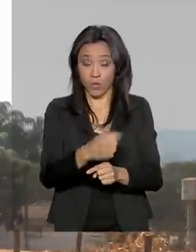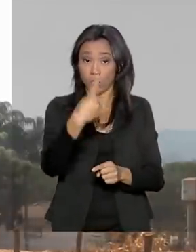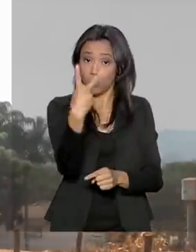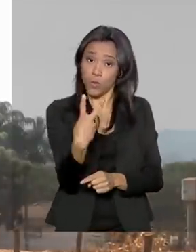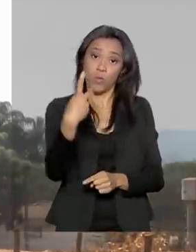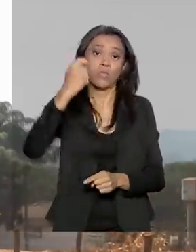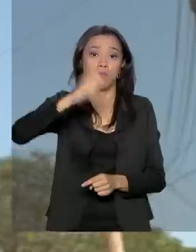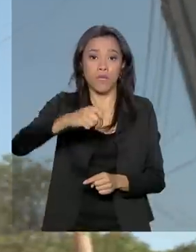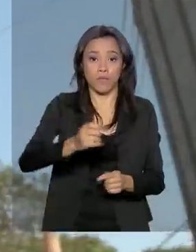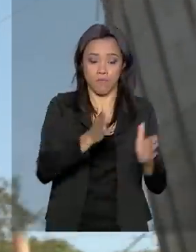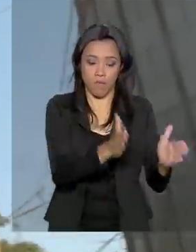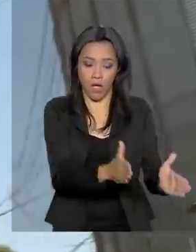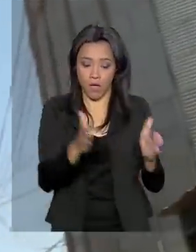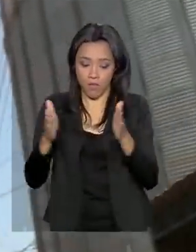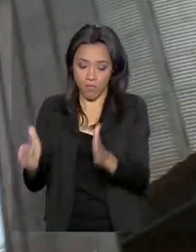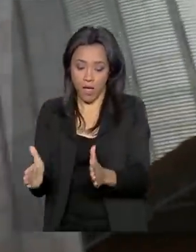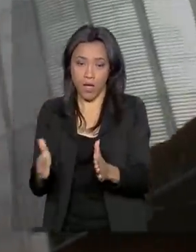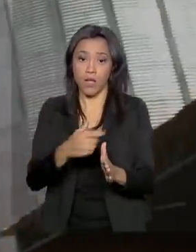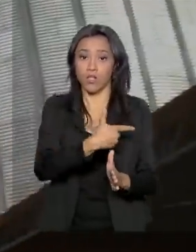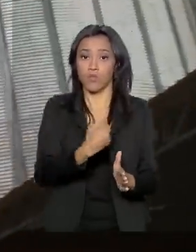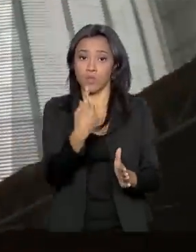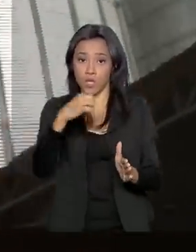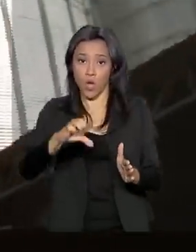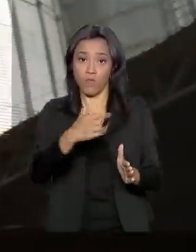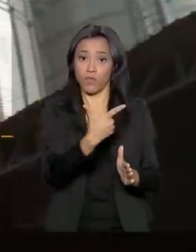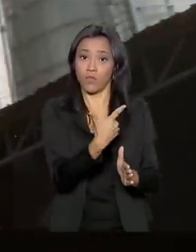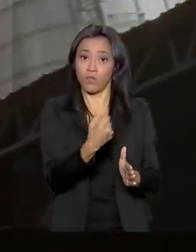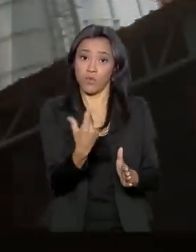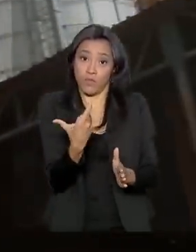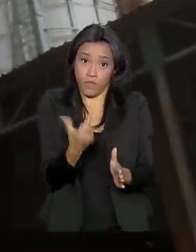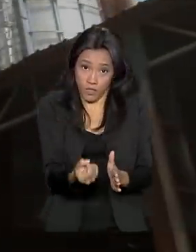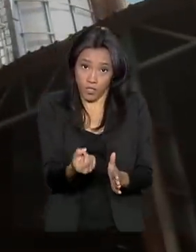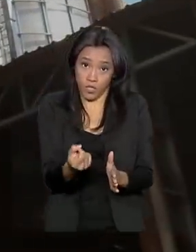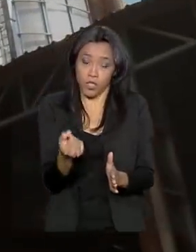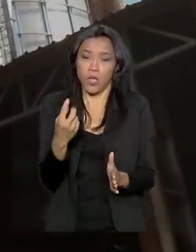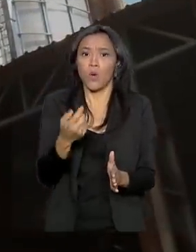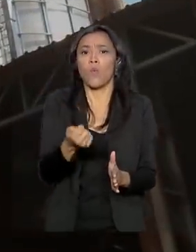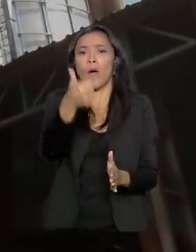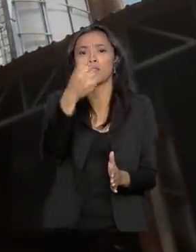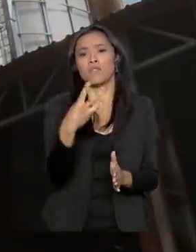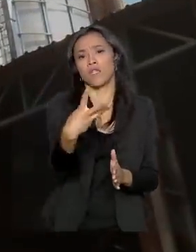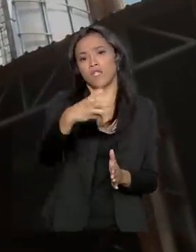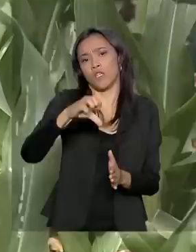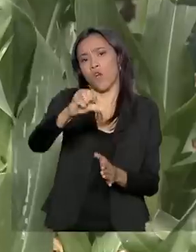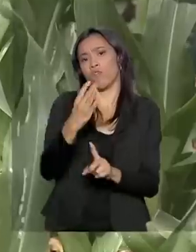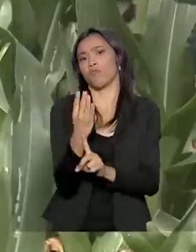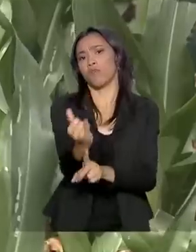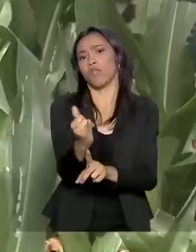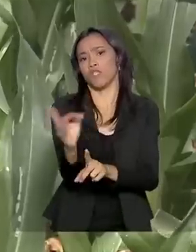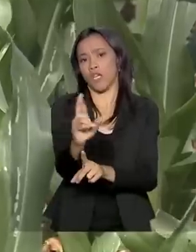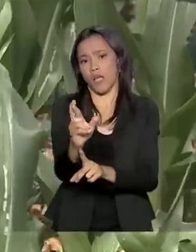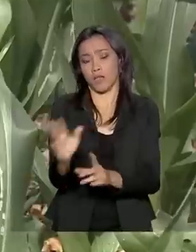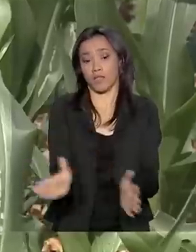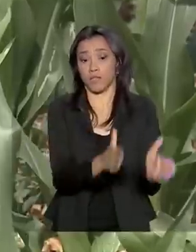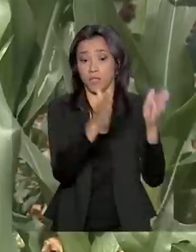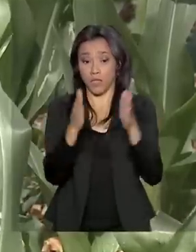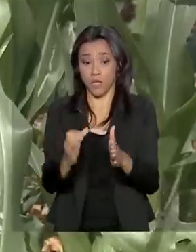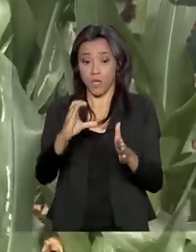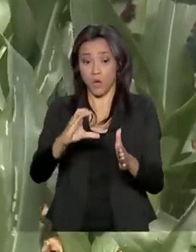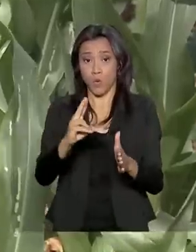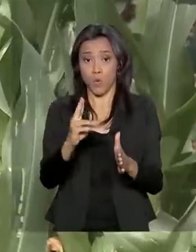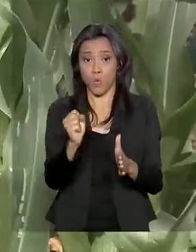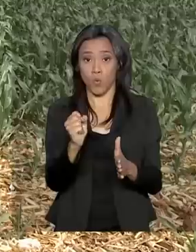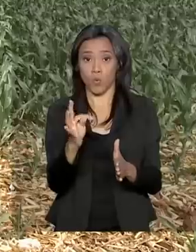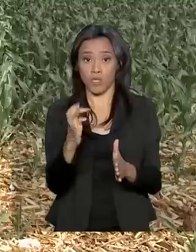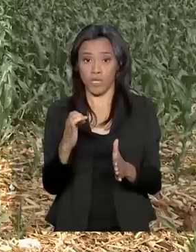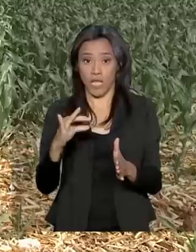meses da safra, 2019 2020, foi de quase 39 bilhões de reais. Já o custeio do Programa